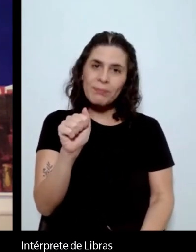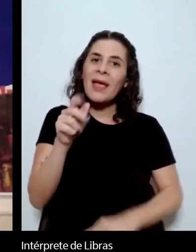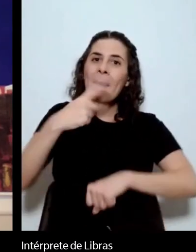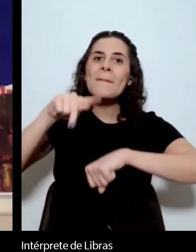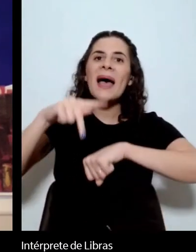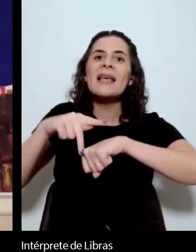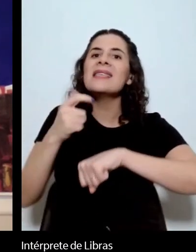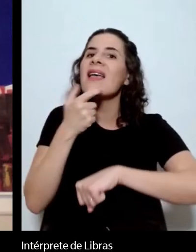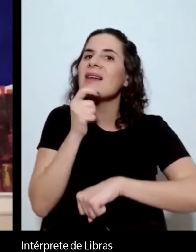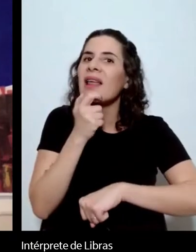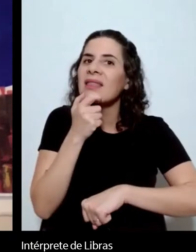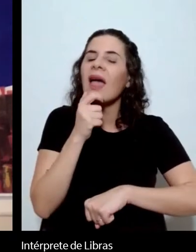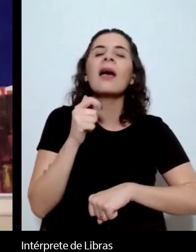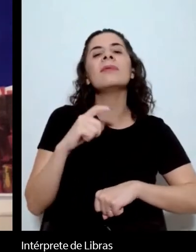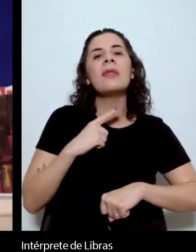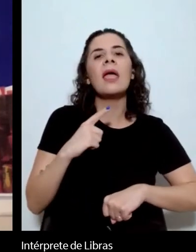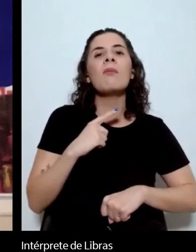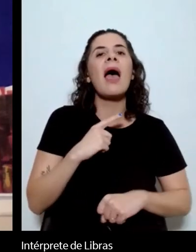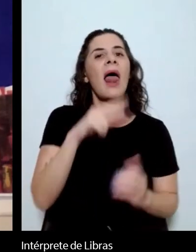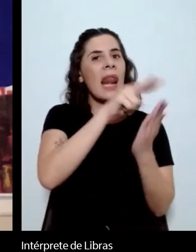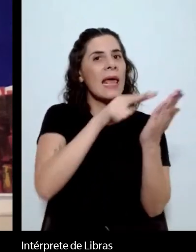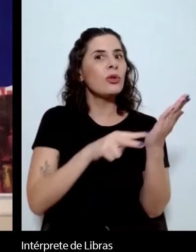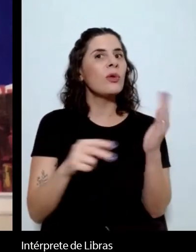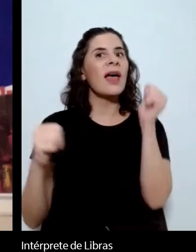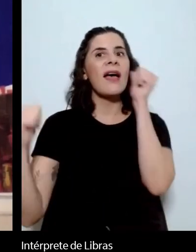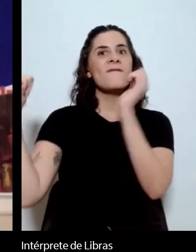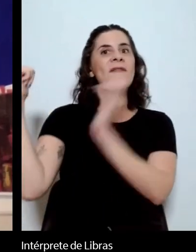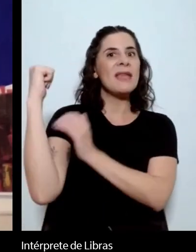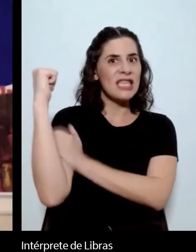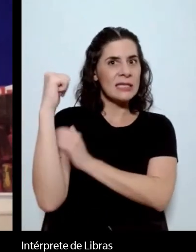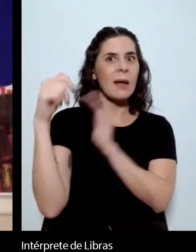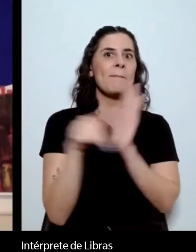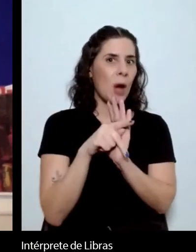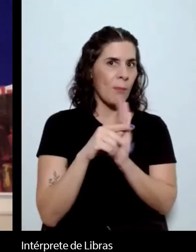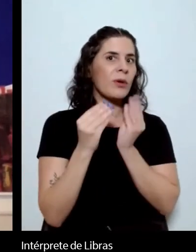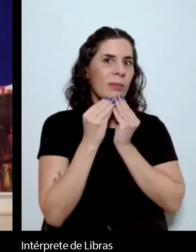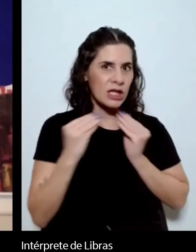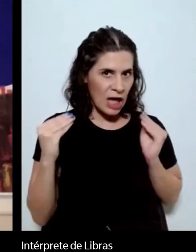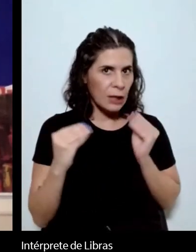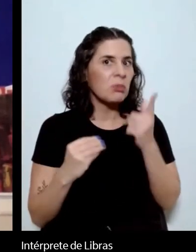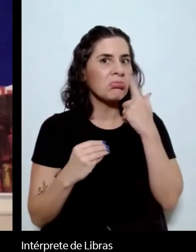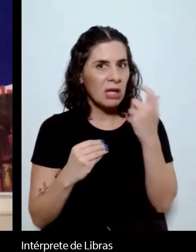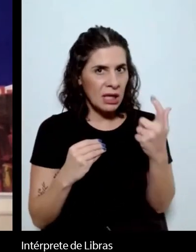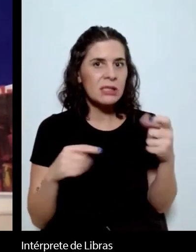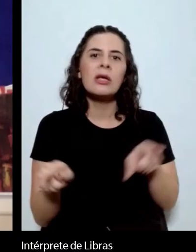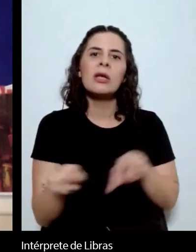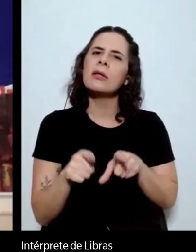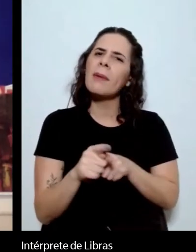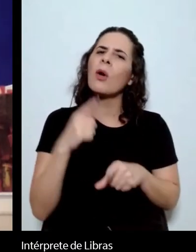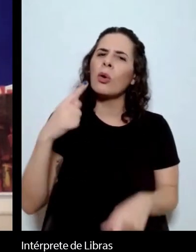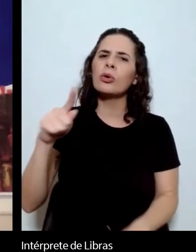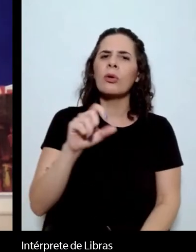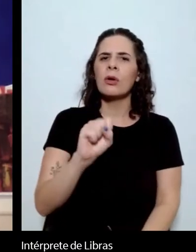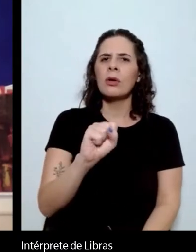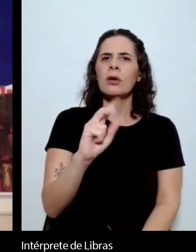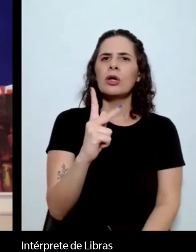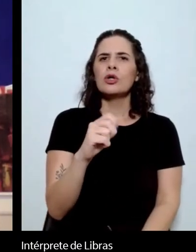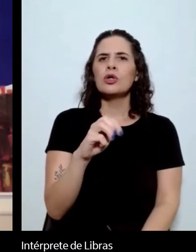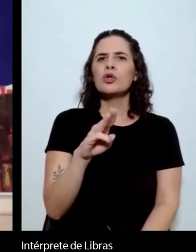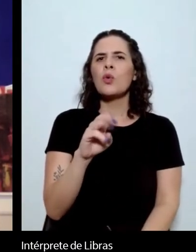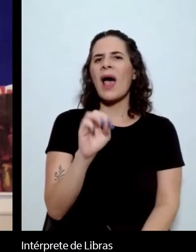Machado, bem interessante. E publicou-se aqui a tradução do livro do Robert Schwartz, o mestre na